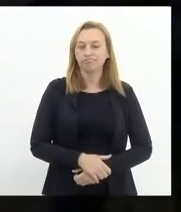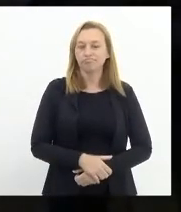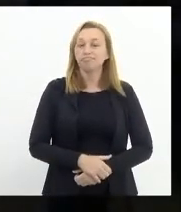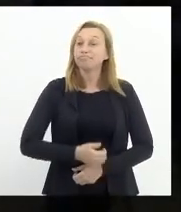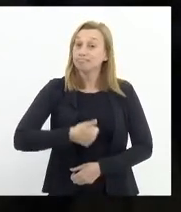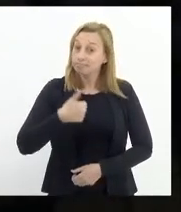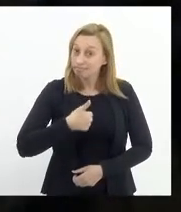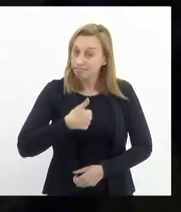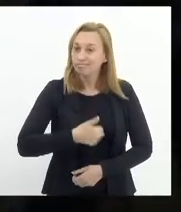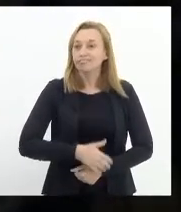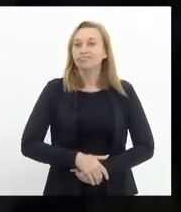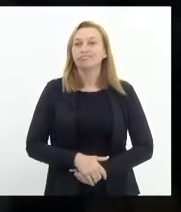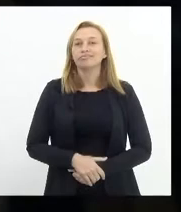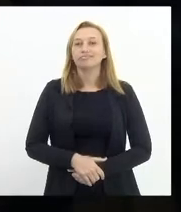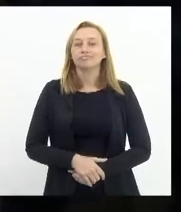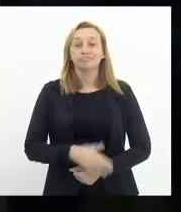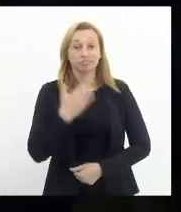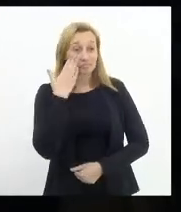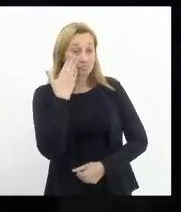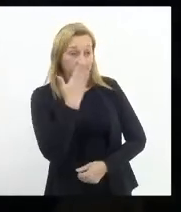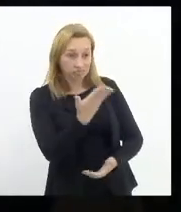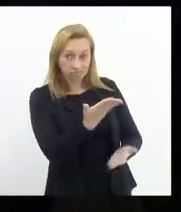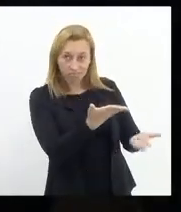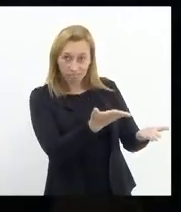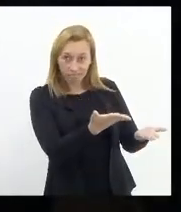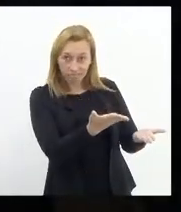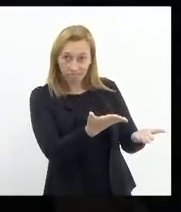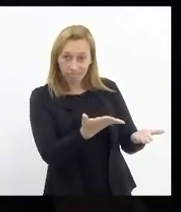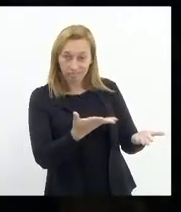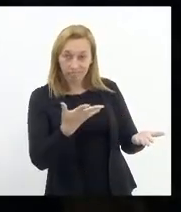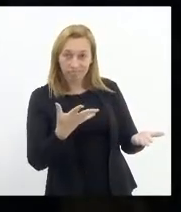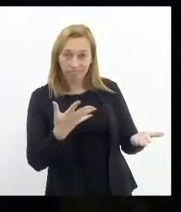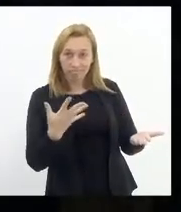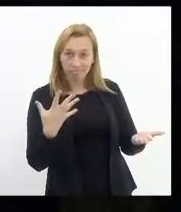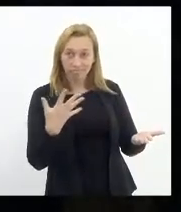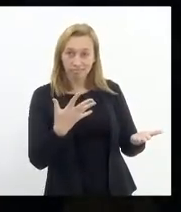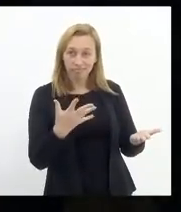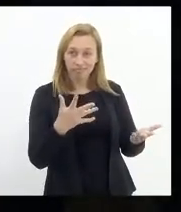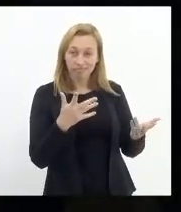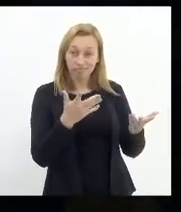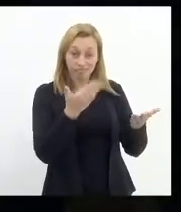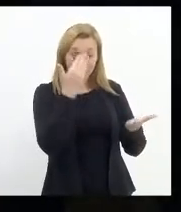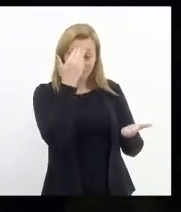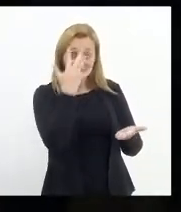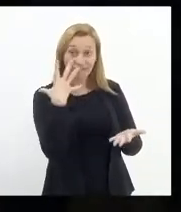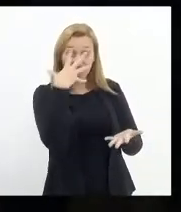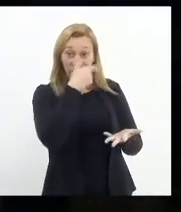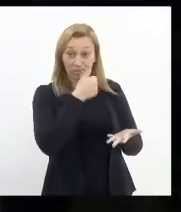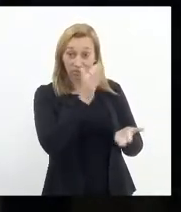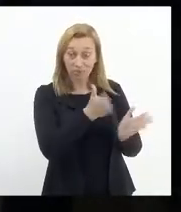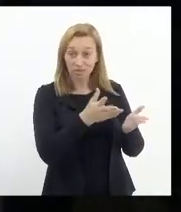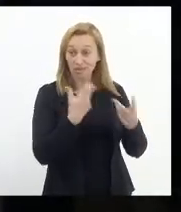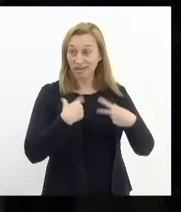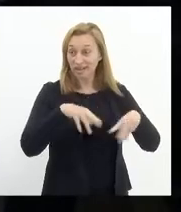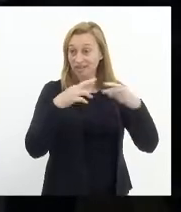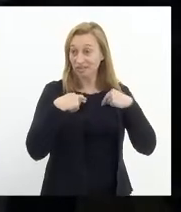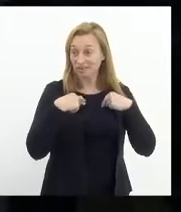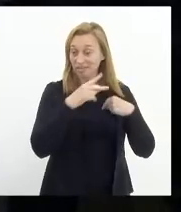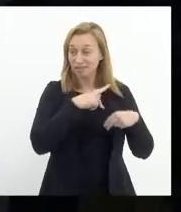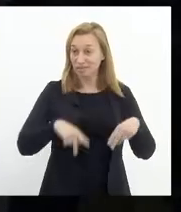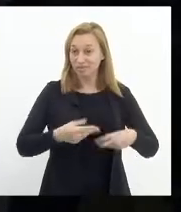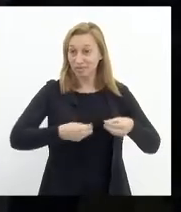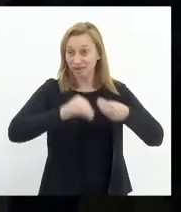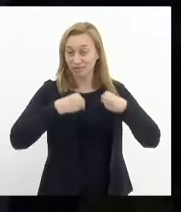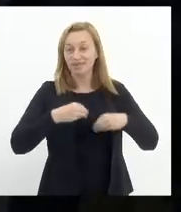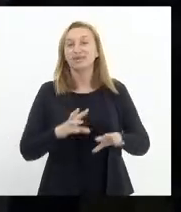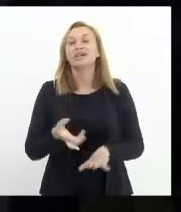Primeiro, a elegância do xará hoje, espetáculo. Começa a gravar de presente ao presidente. Senhor presidente,